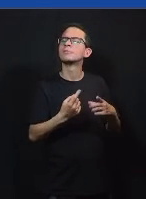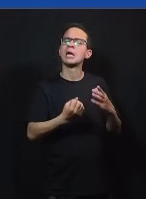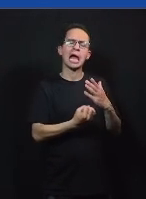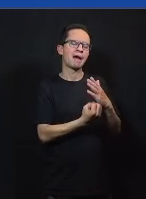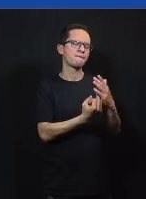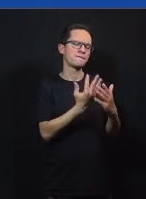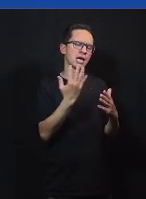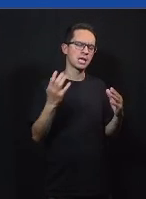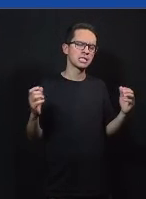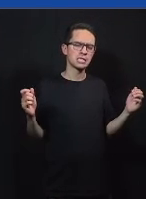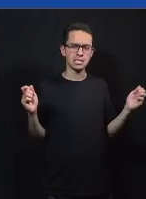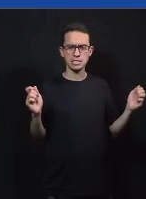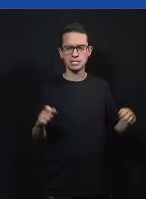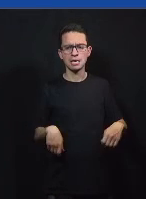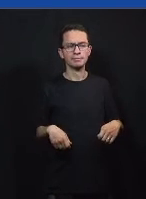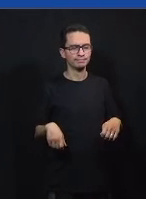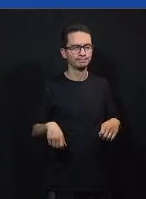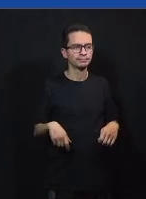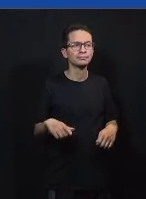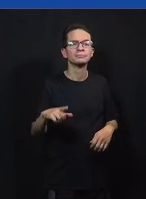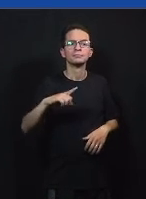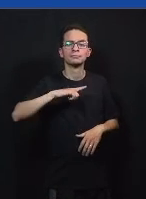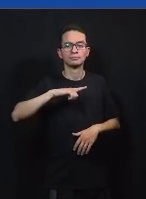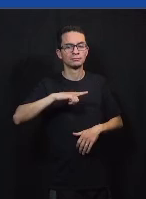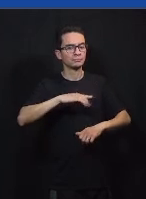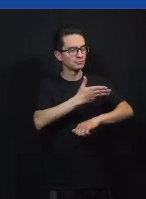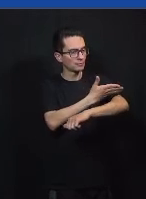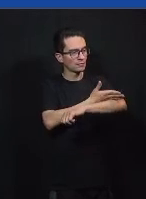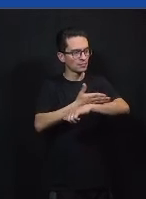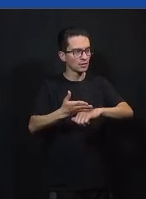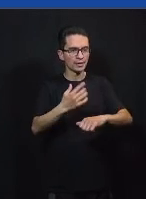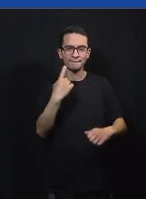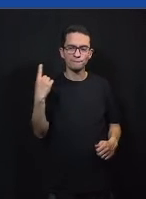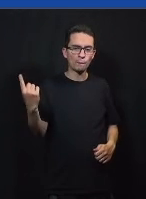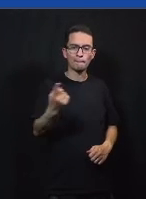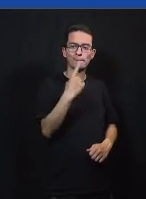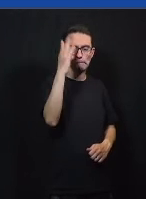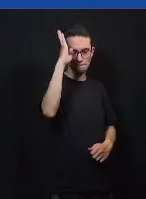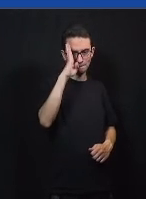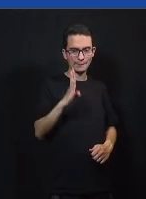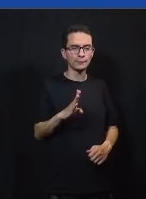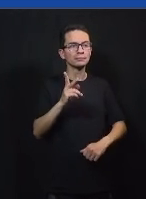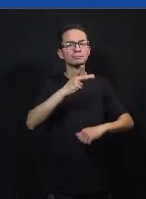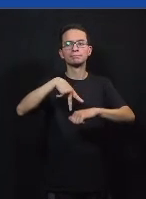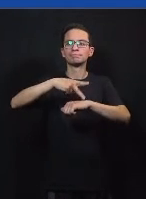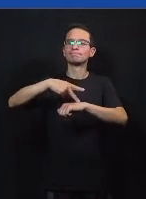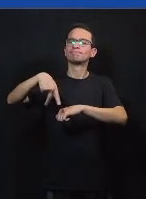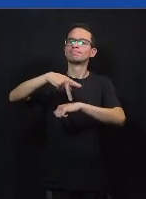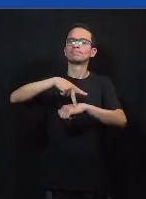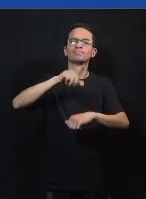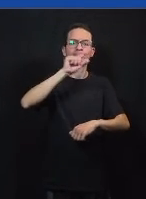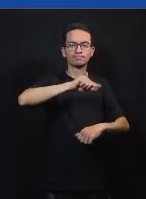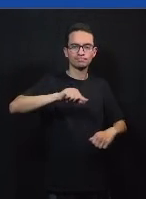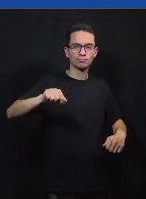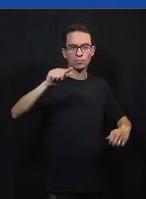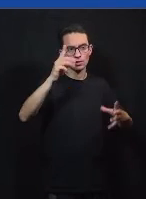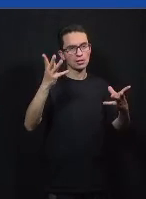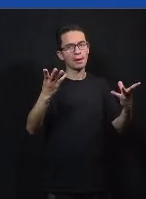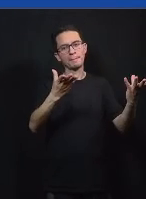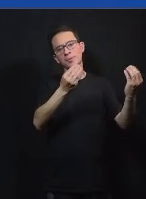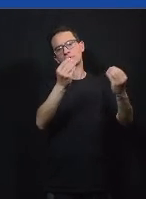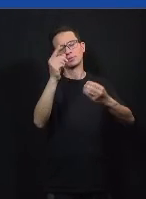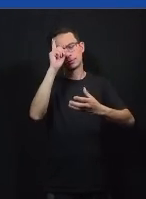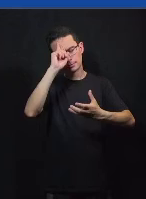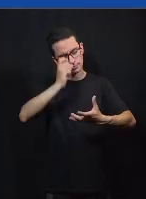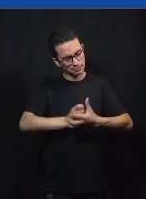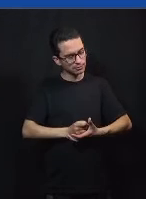participação de debates estruturados não é algo que é tão comum aqui no Brasil mas em muitos países que tem uma democracia mais longeva mais estabelecida